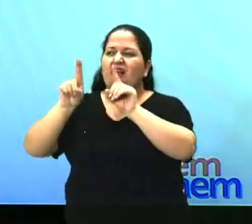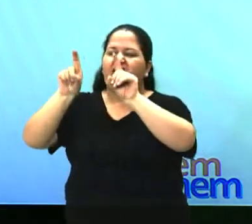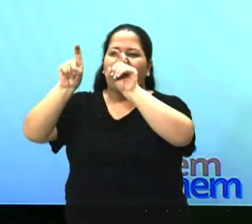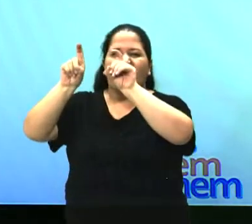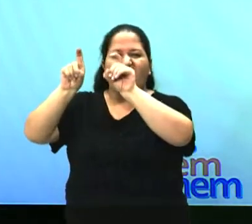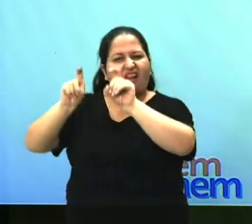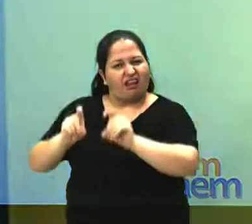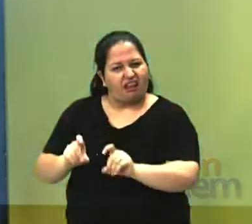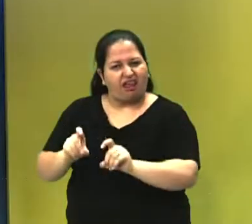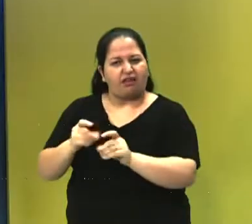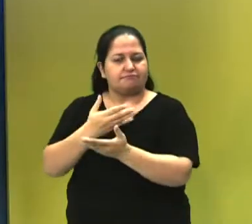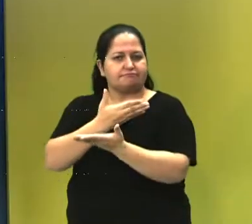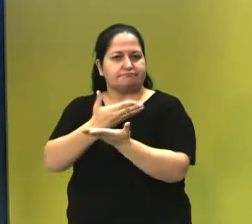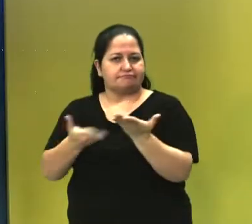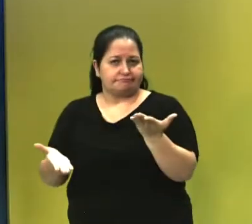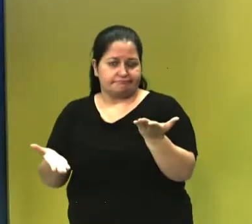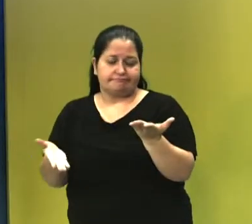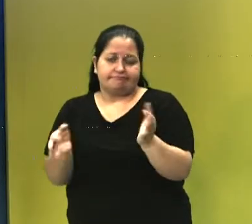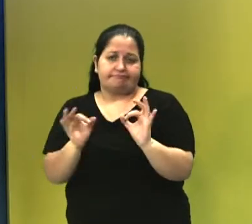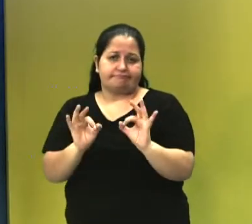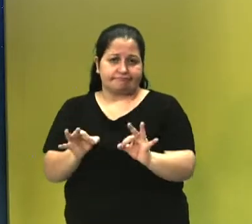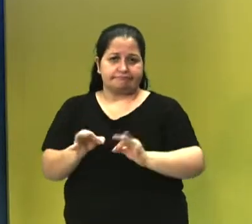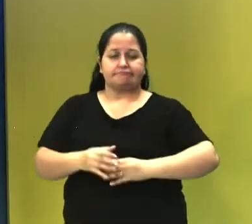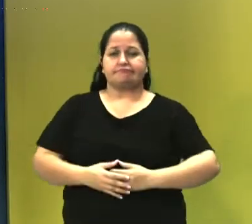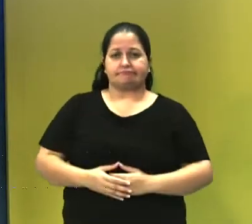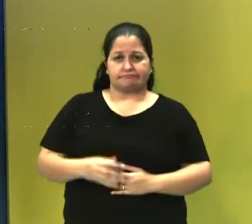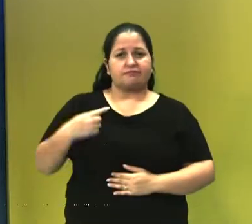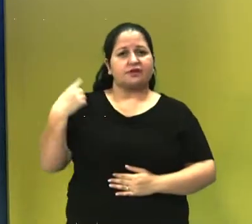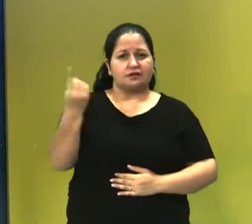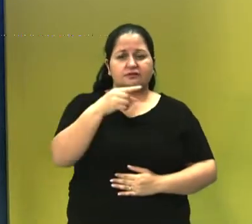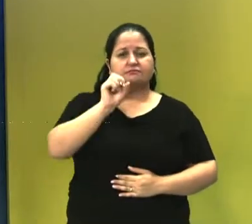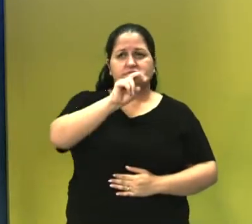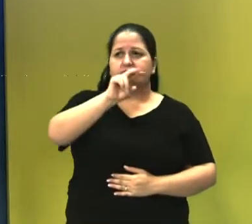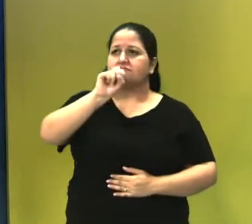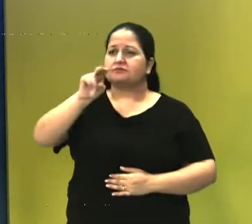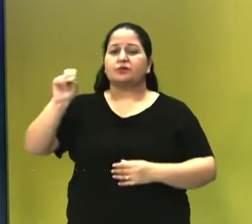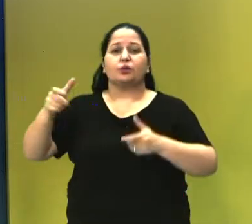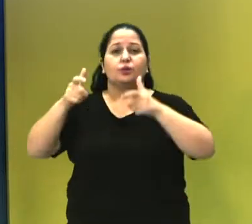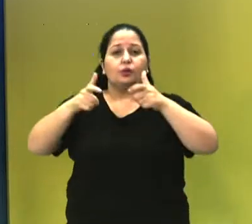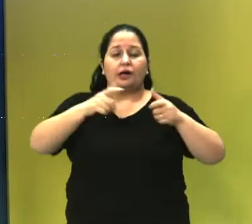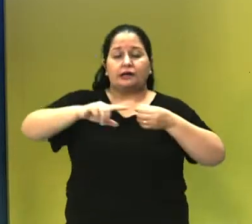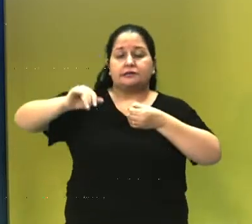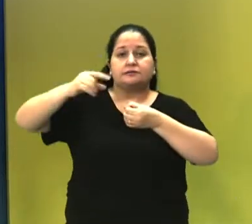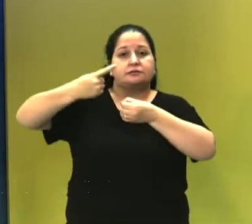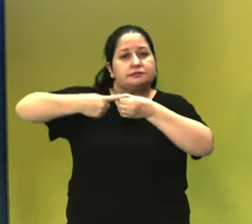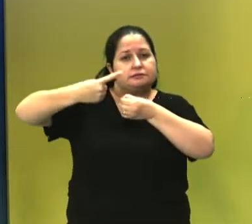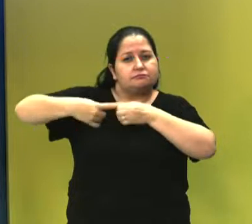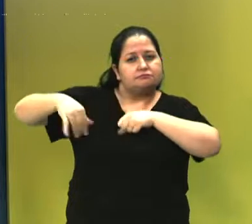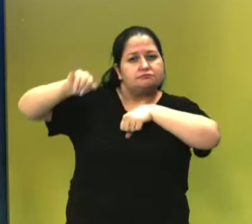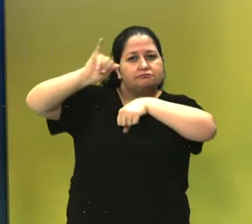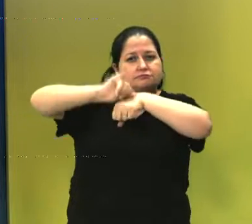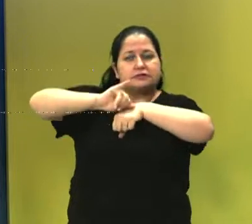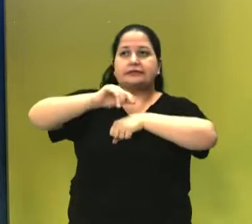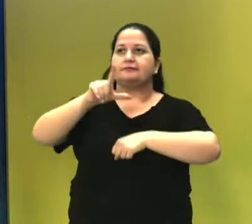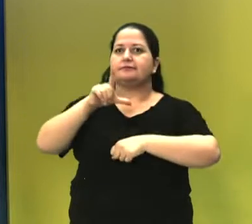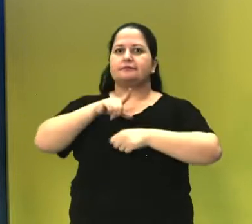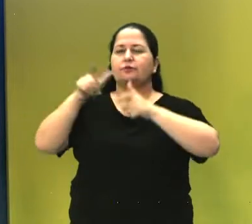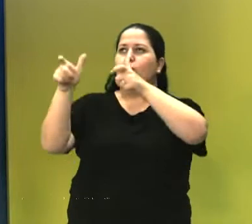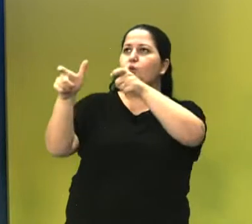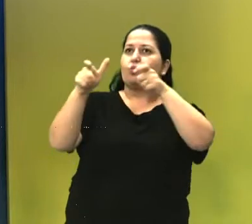inevitável. O que a gente vê também acontecer em muitas metrópoles. Grandes monumentos,